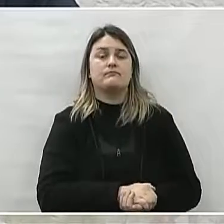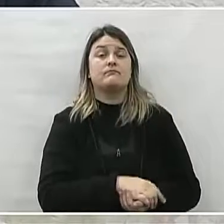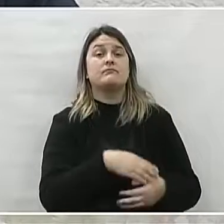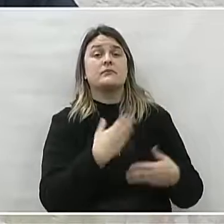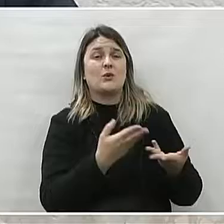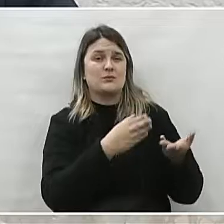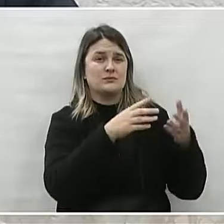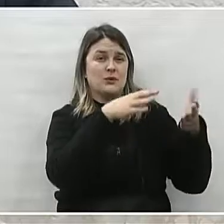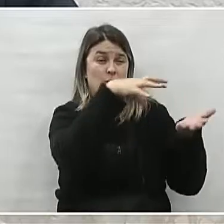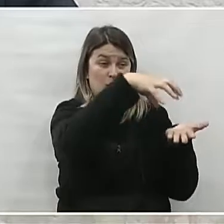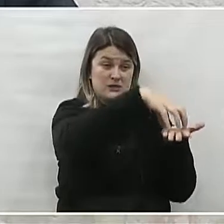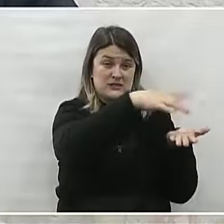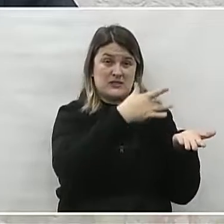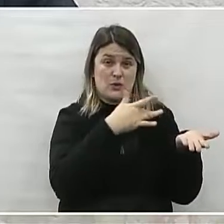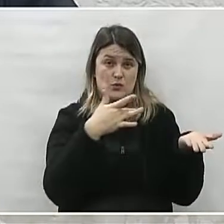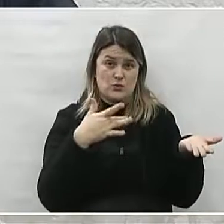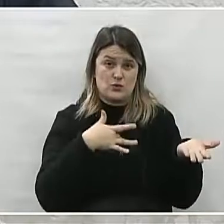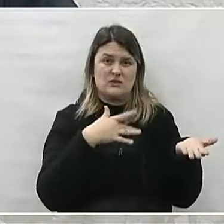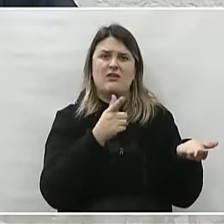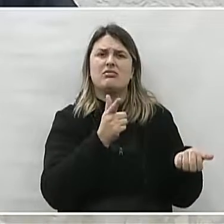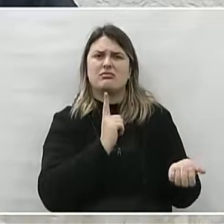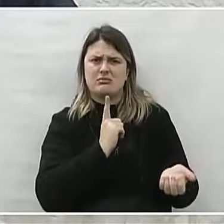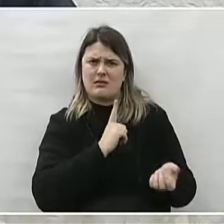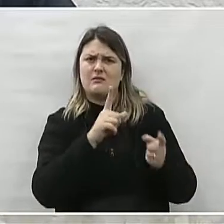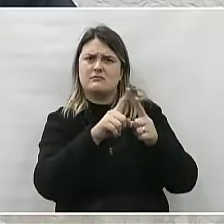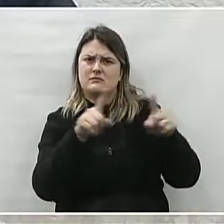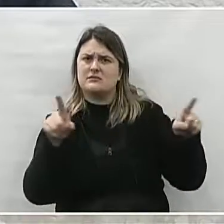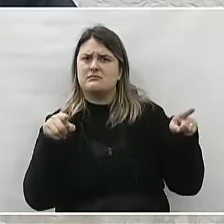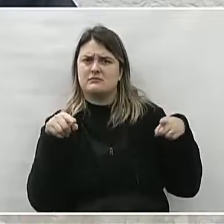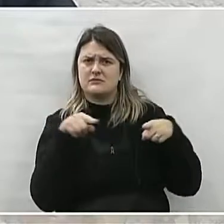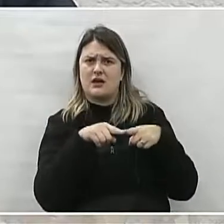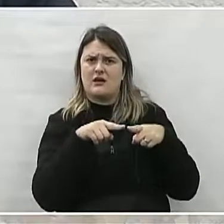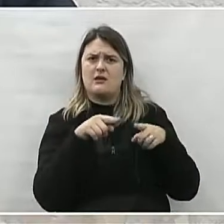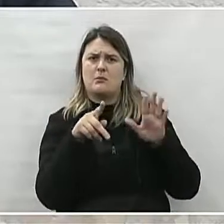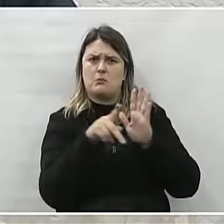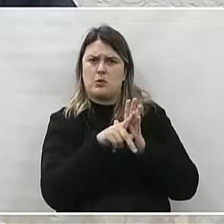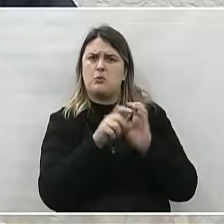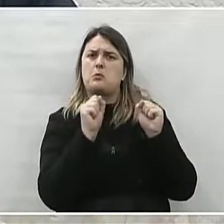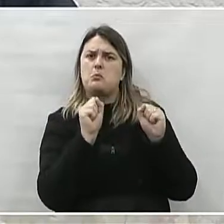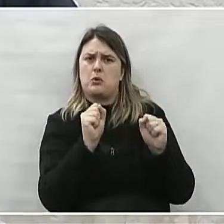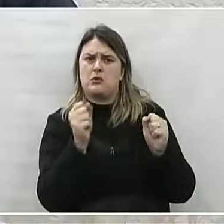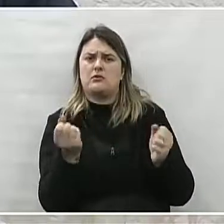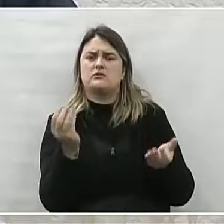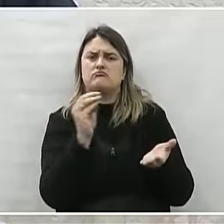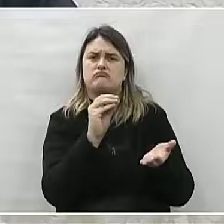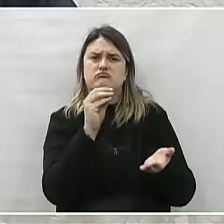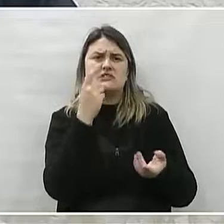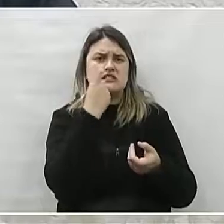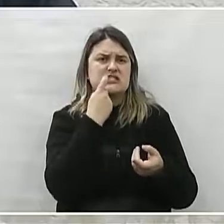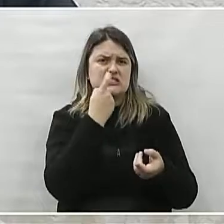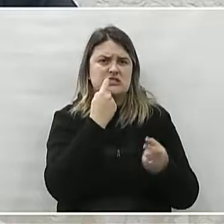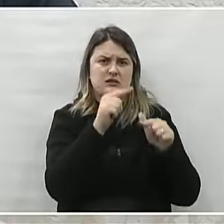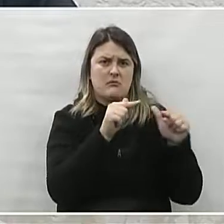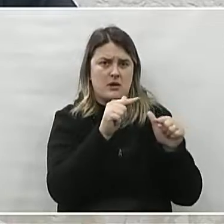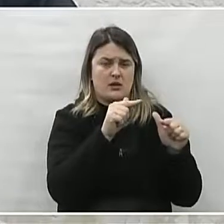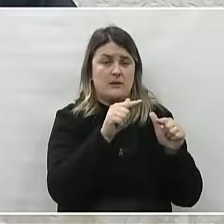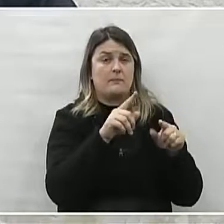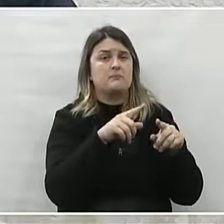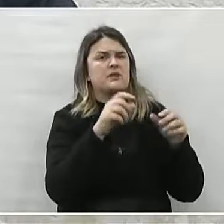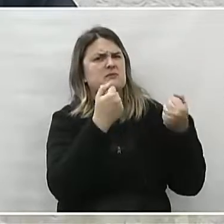unidade básica possui ampla sala para instalação do ambulatório, onde se faz necessária adequação de